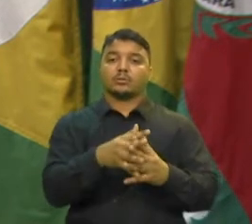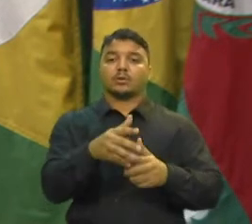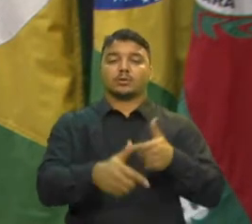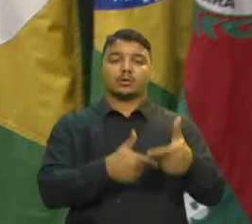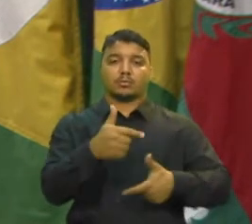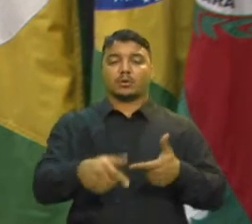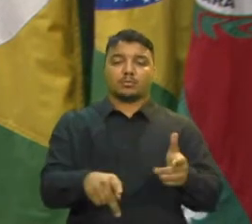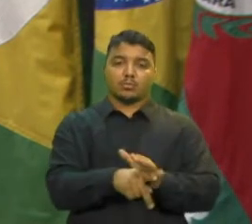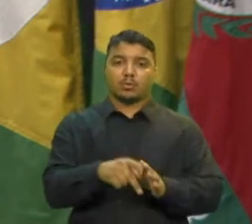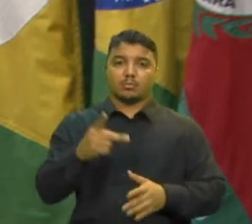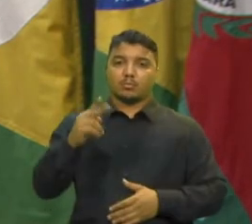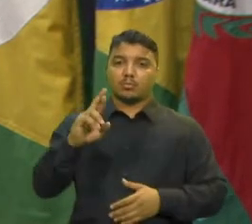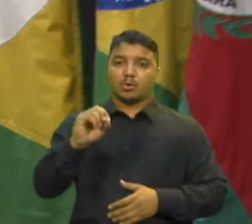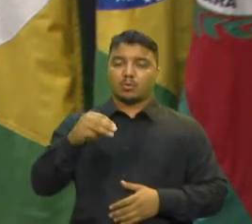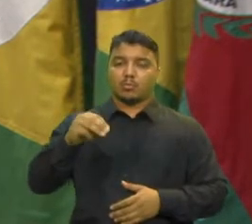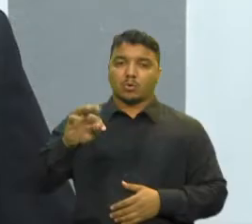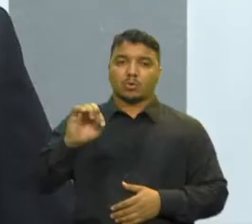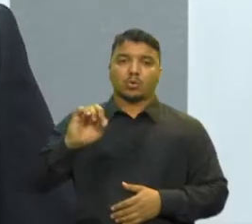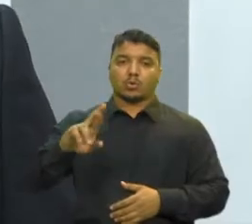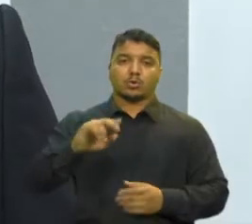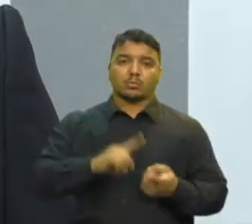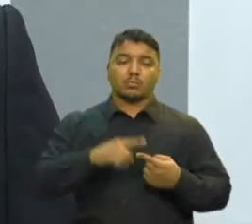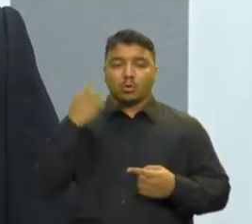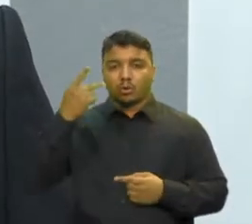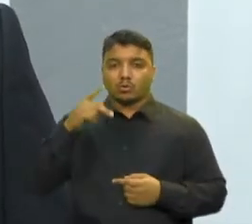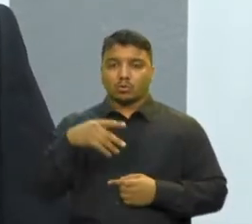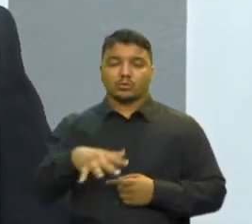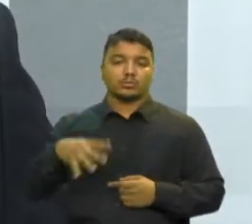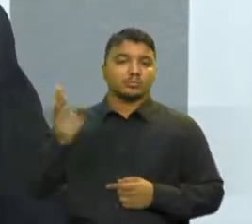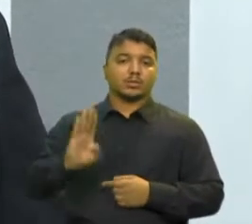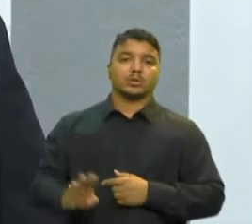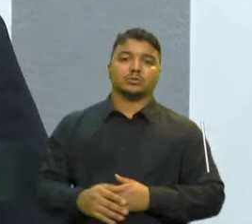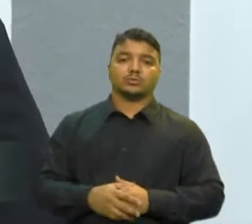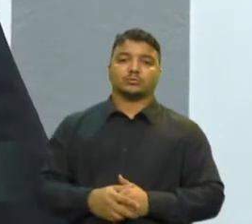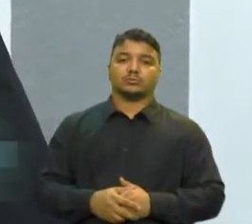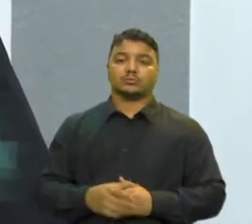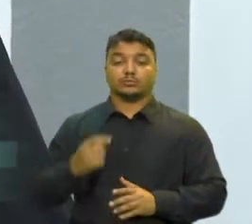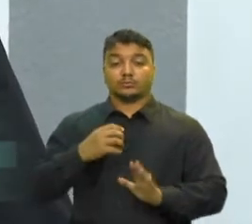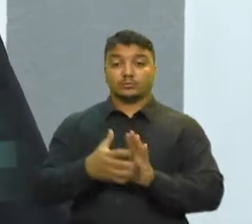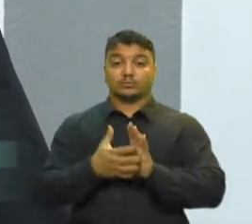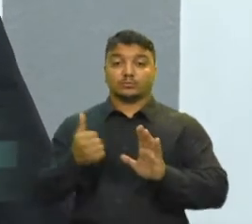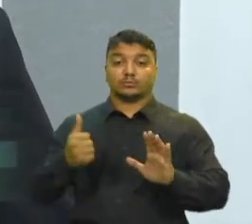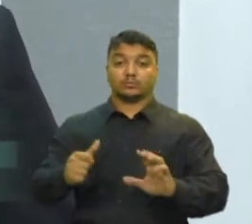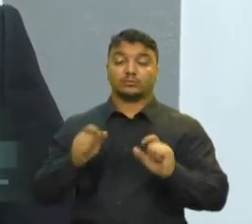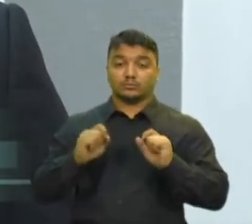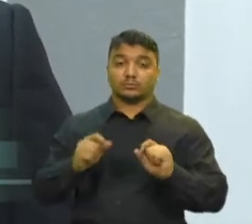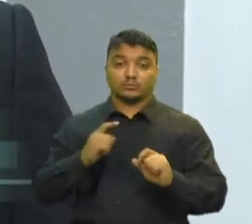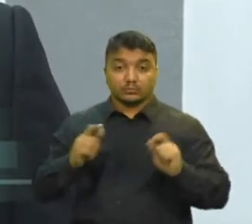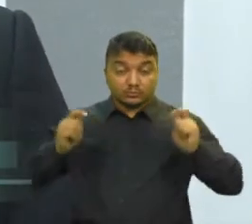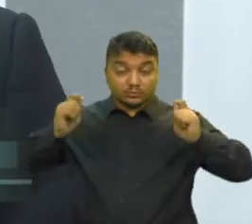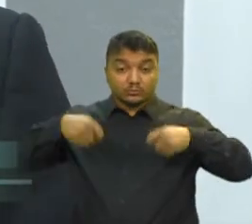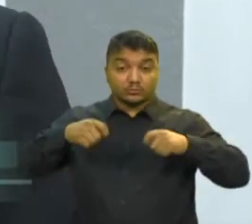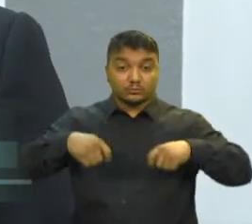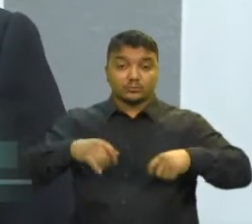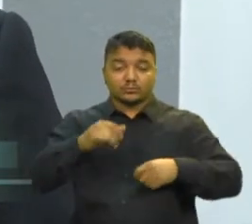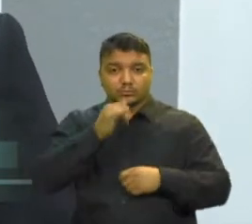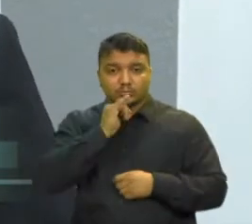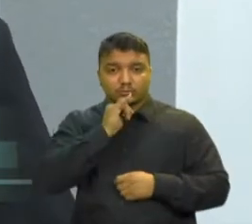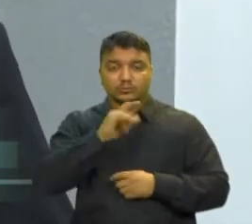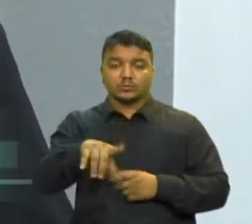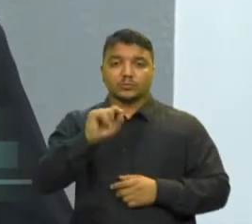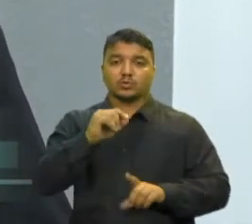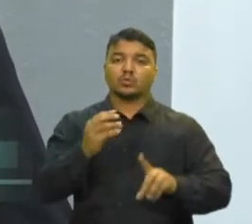promotores e procuradores do Brasil Quando ela retira do Ministério Público a possibilidade da escolha do